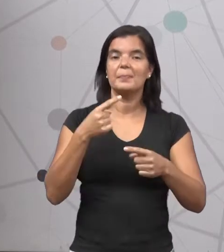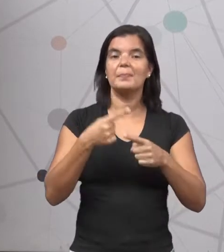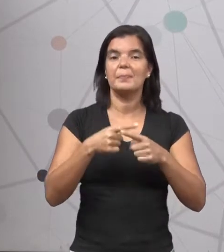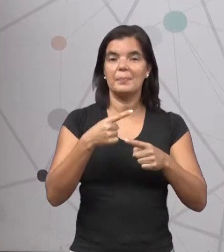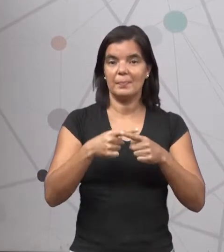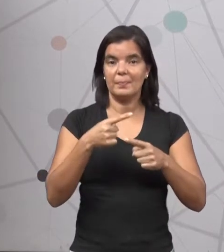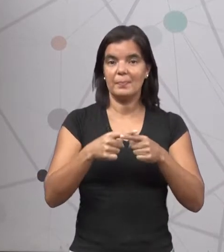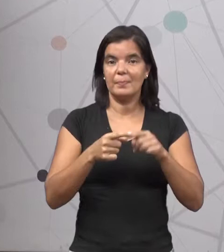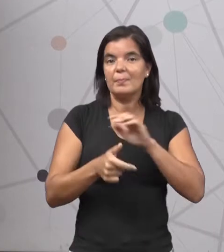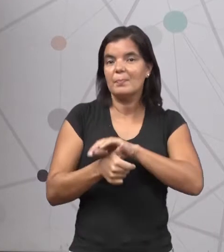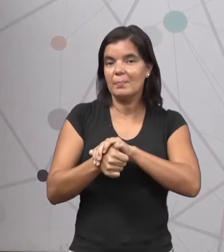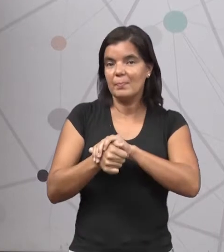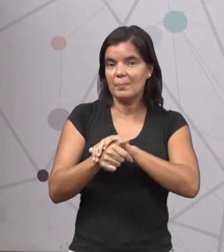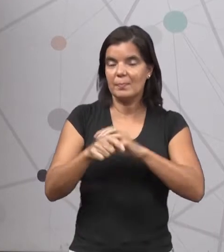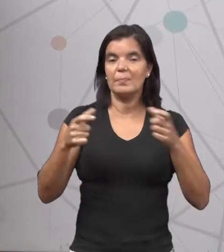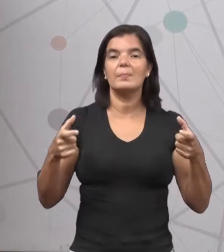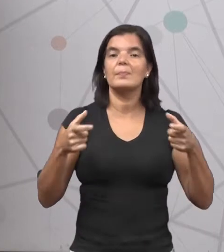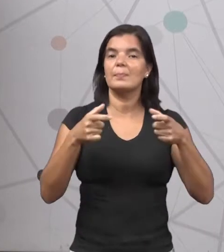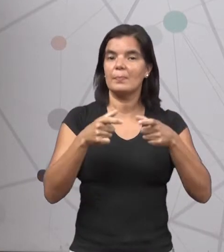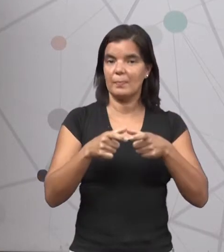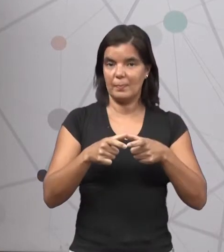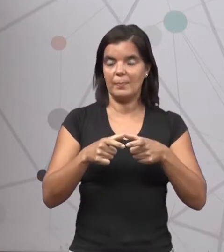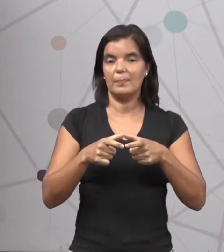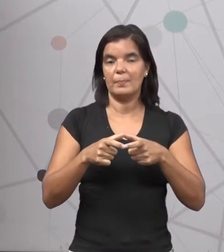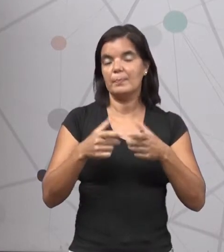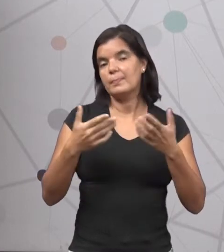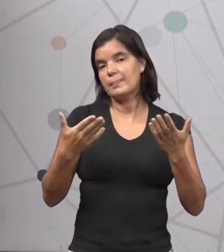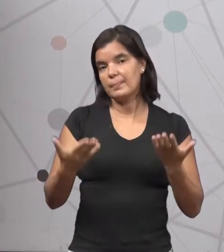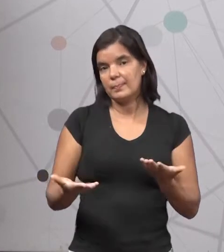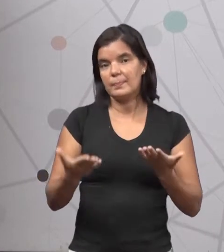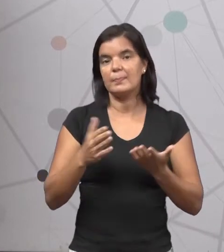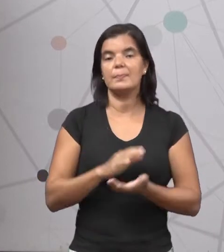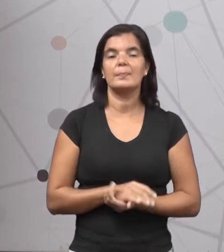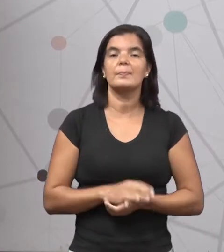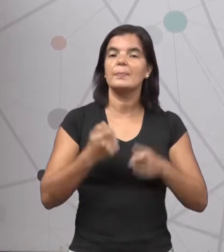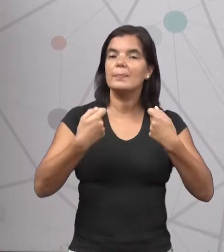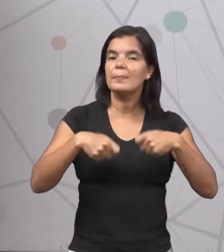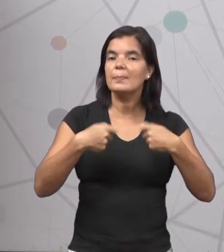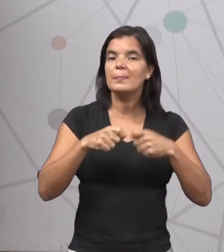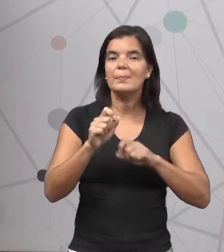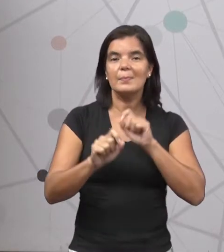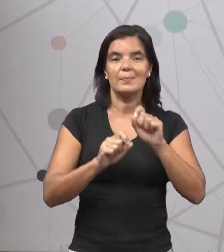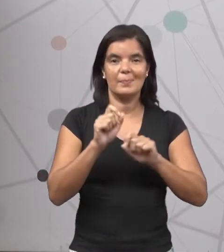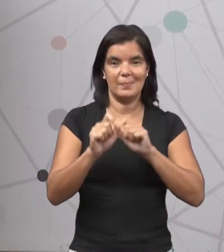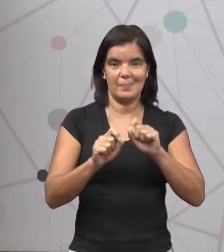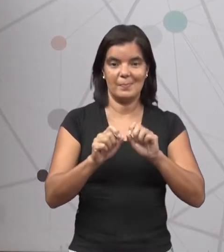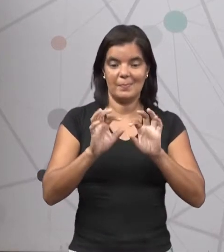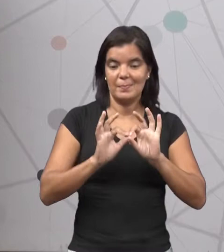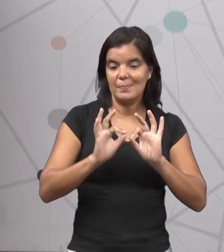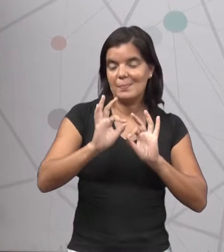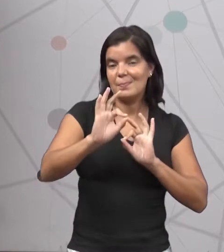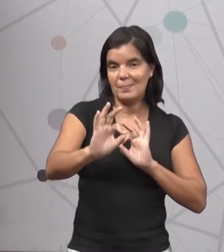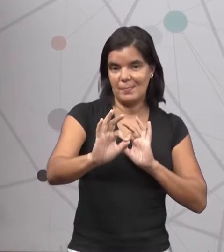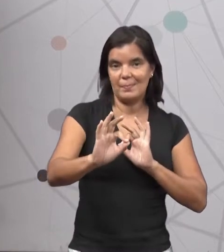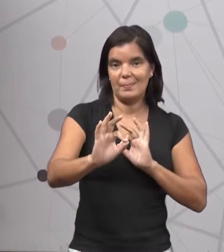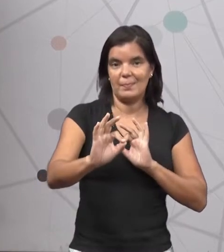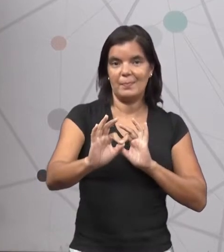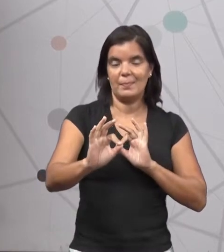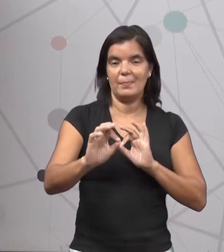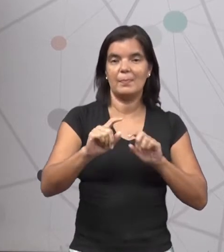o passo dela era menor. Então, ela precisava dar mais passos